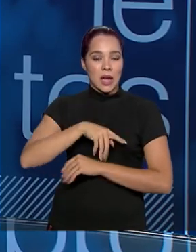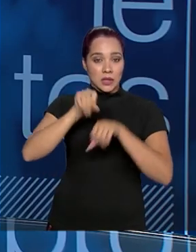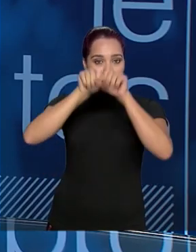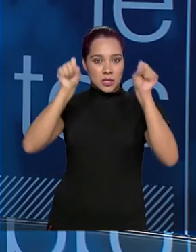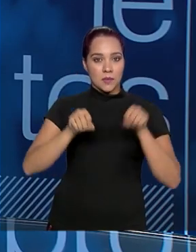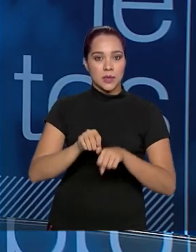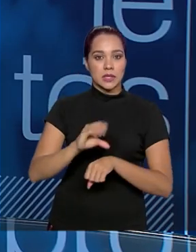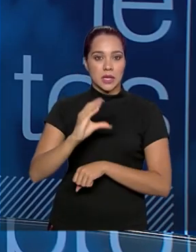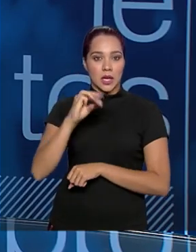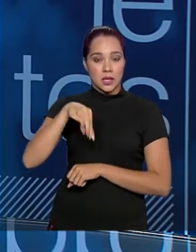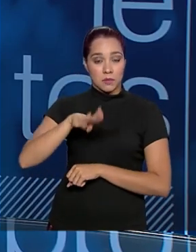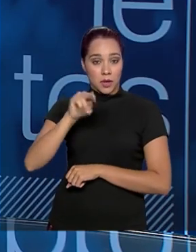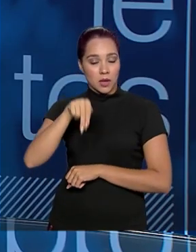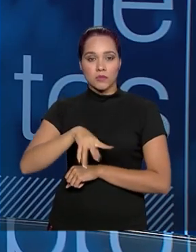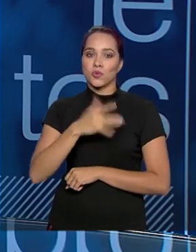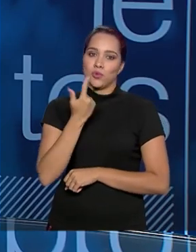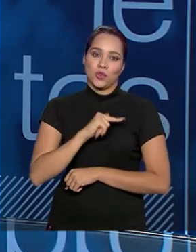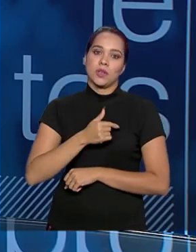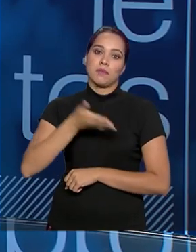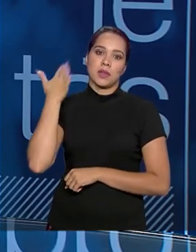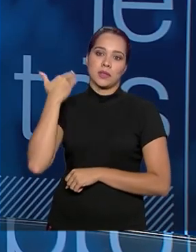Esse sistema começou em 2017.